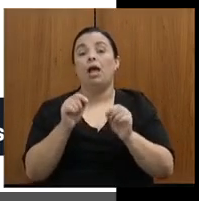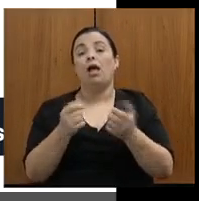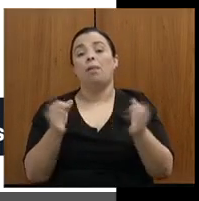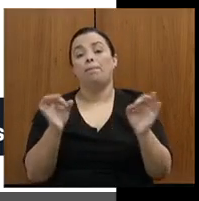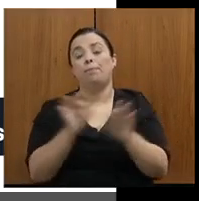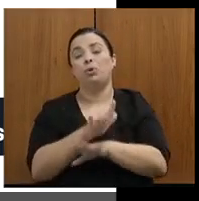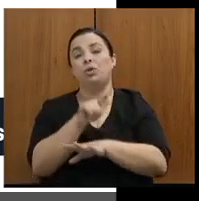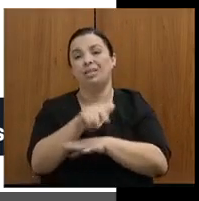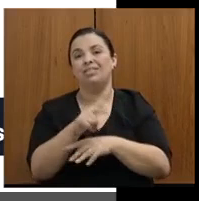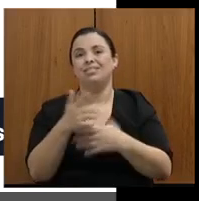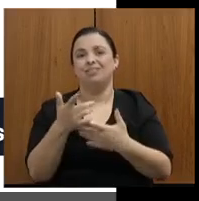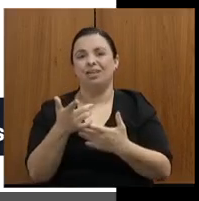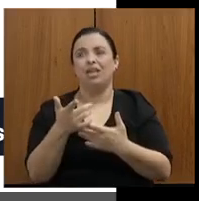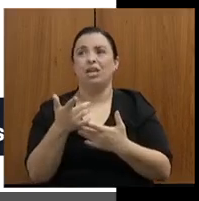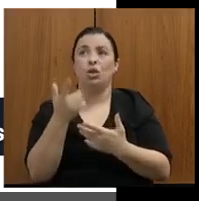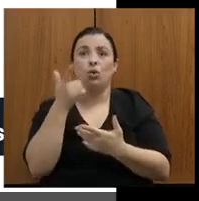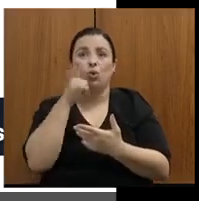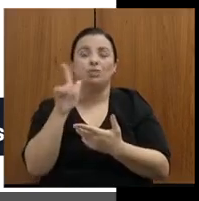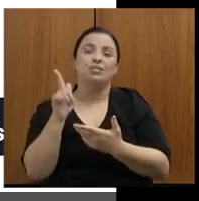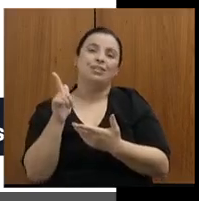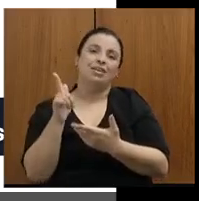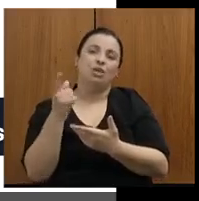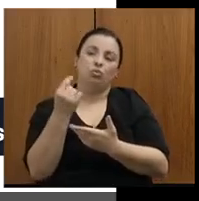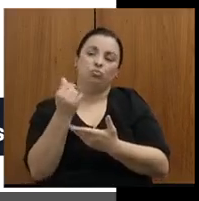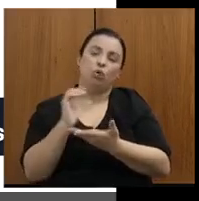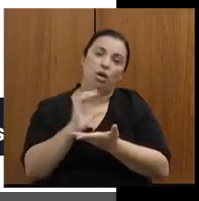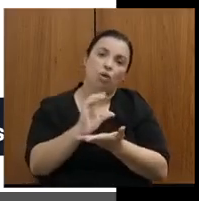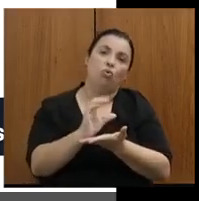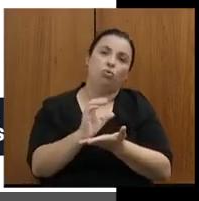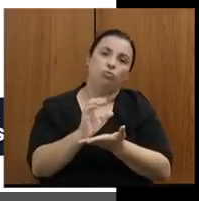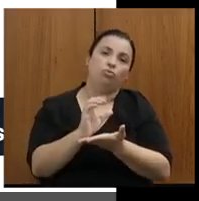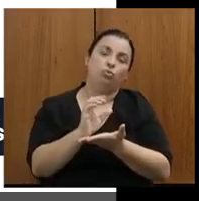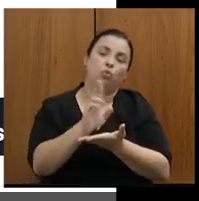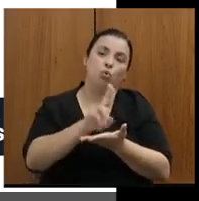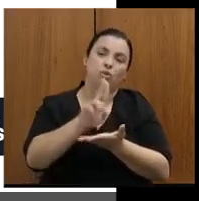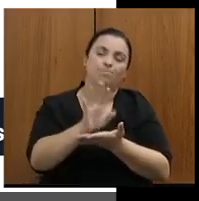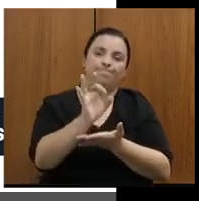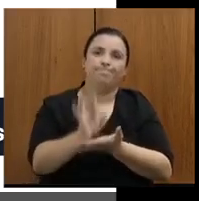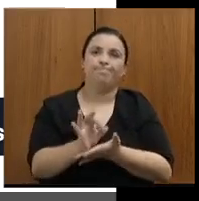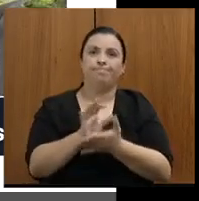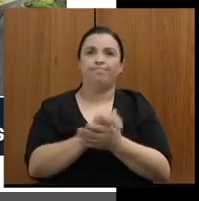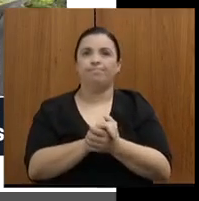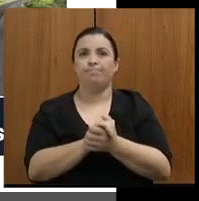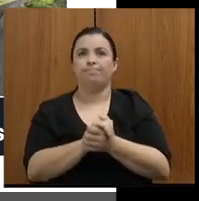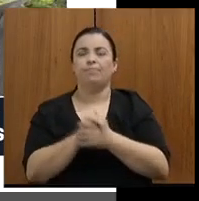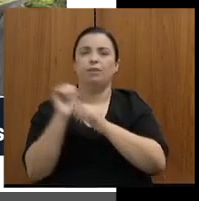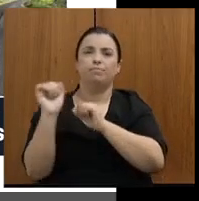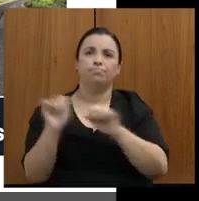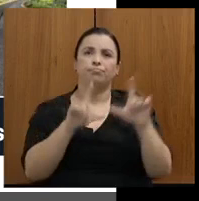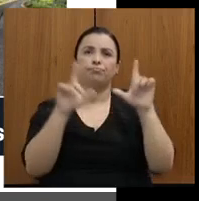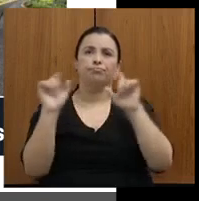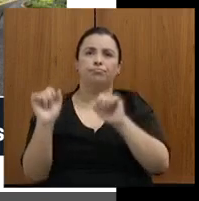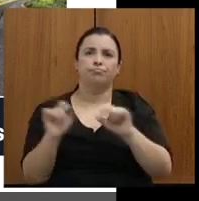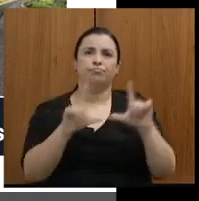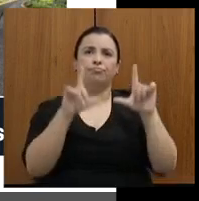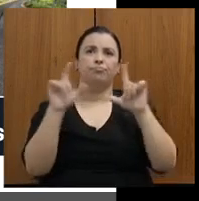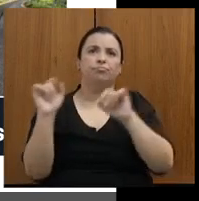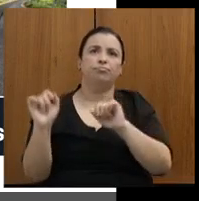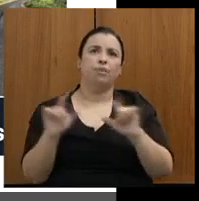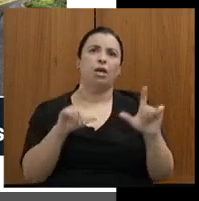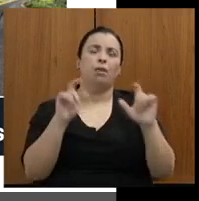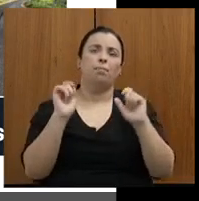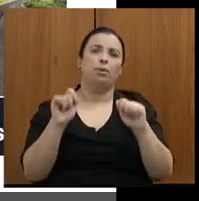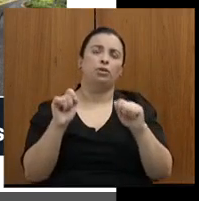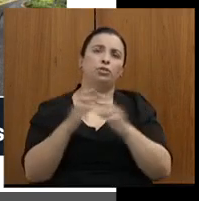melhor maneira, da maneira mais adequada. A gente tem aqui, podemos ir passando, eu não vou tomar o tempo dos senhores, mas nós